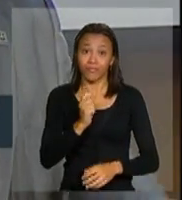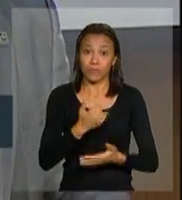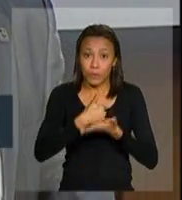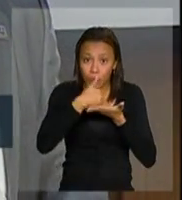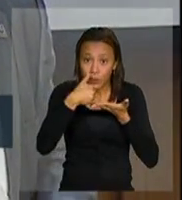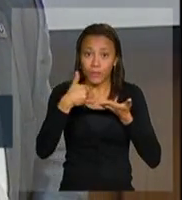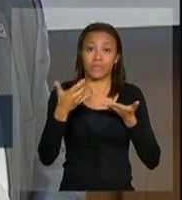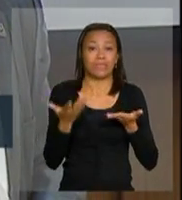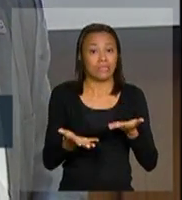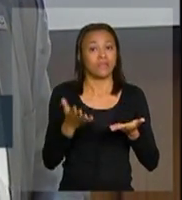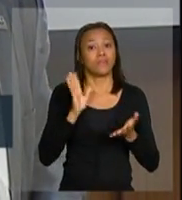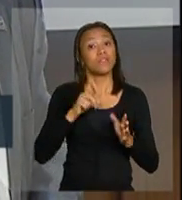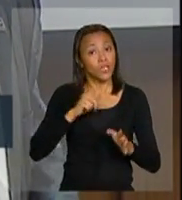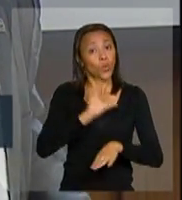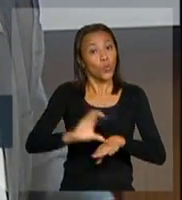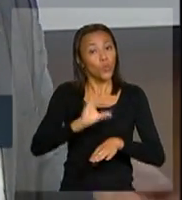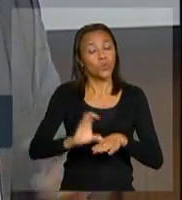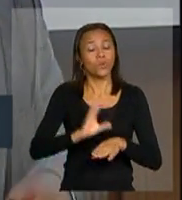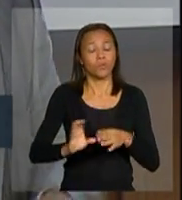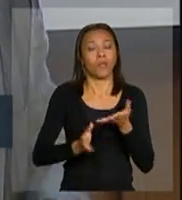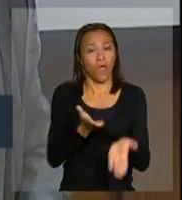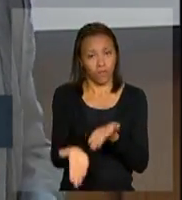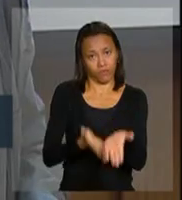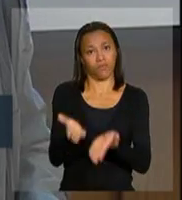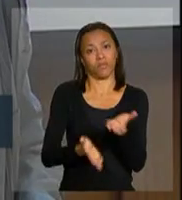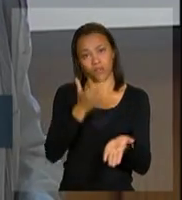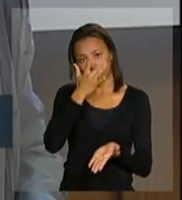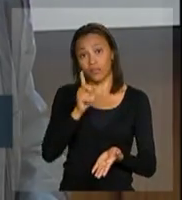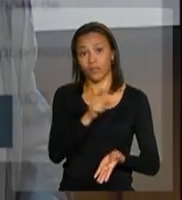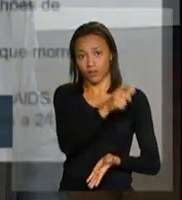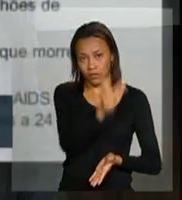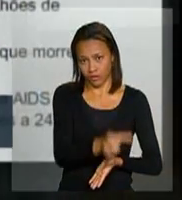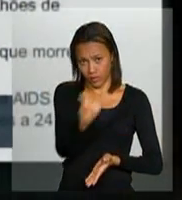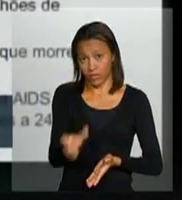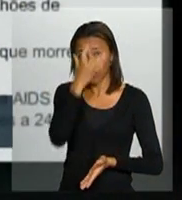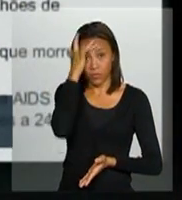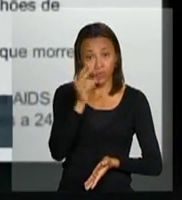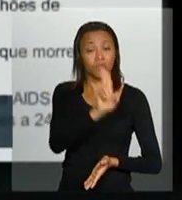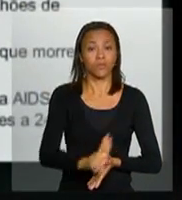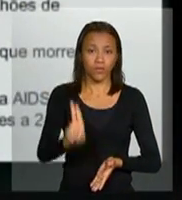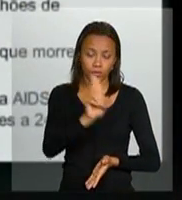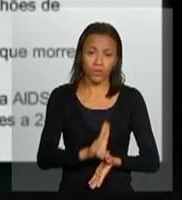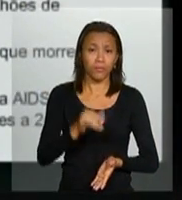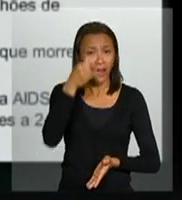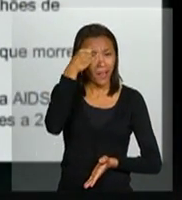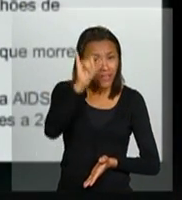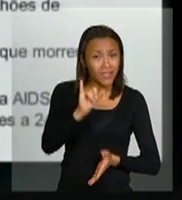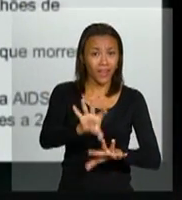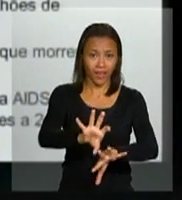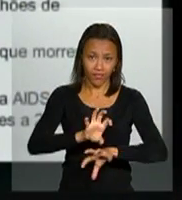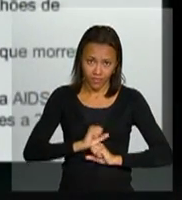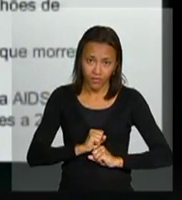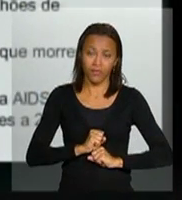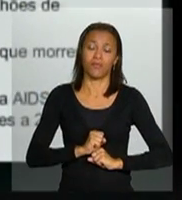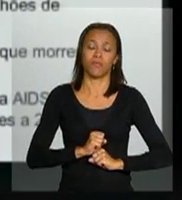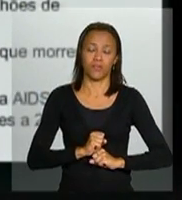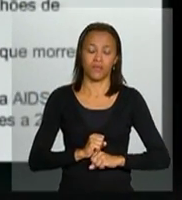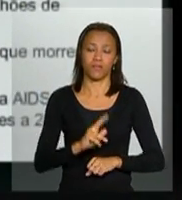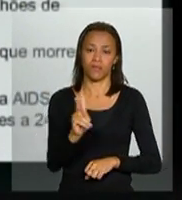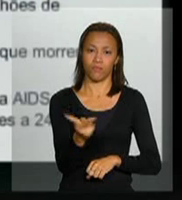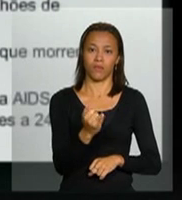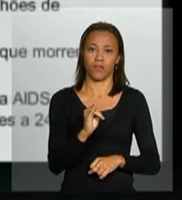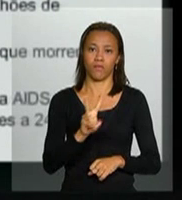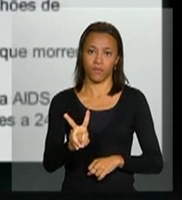o atendimento desse usuário e, certamente, vamos estar também contribuindo para a redução do risco da infecção pelo HIV.